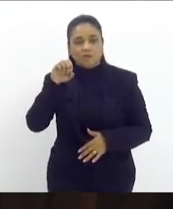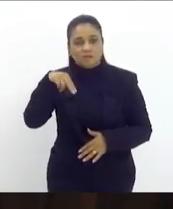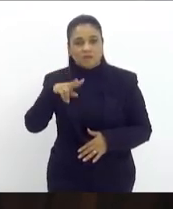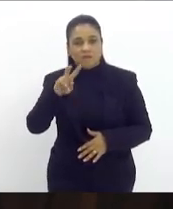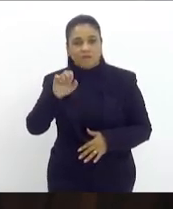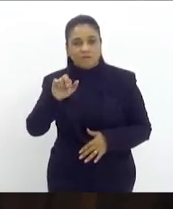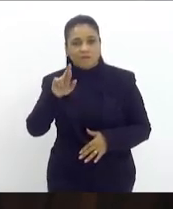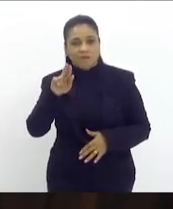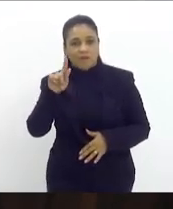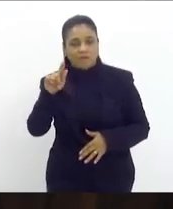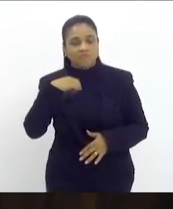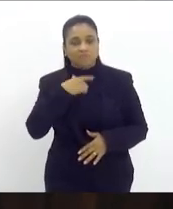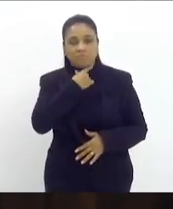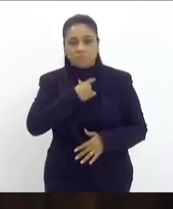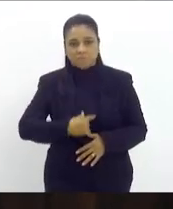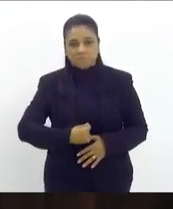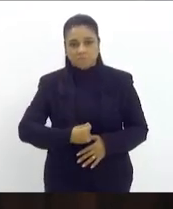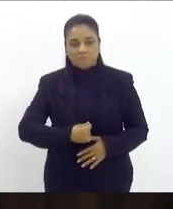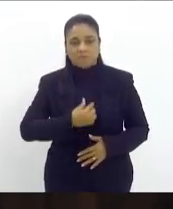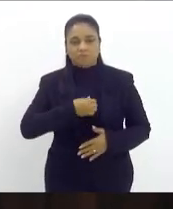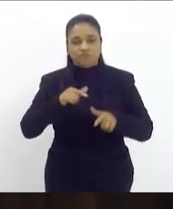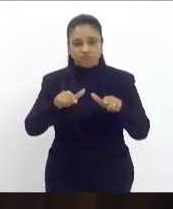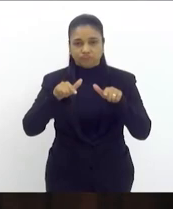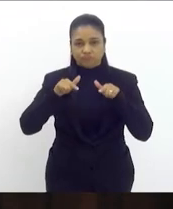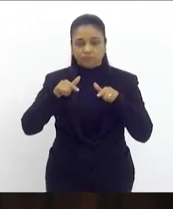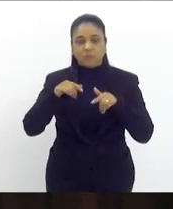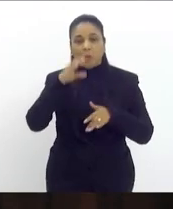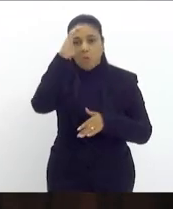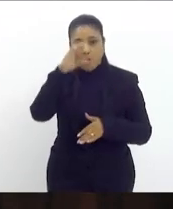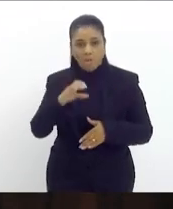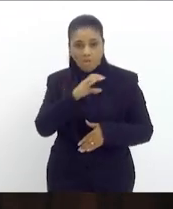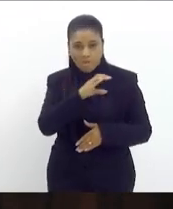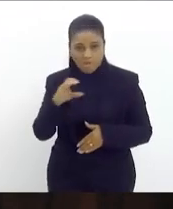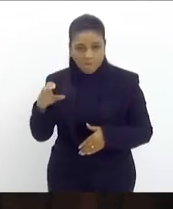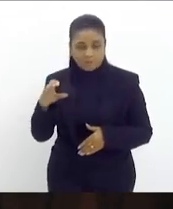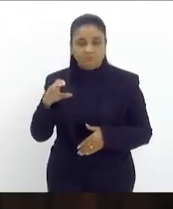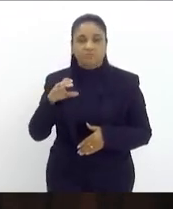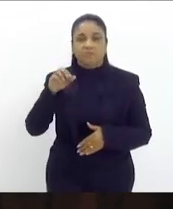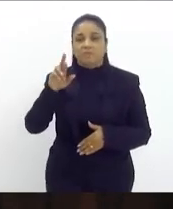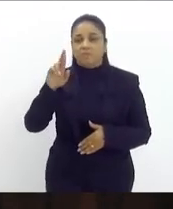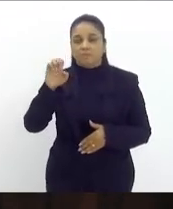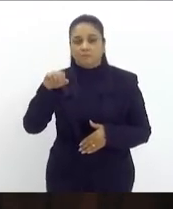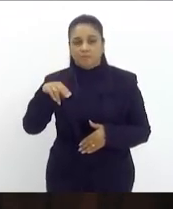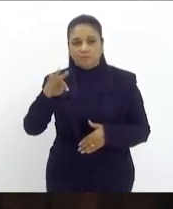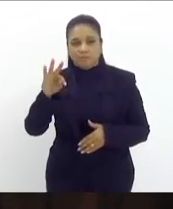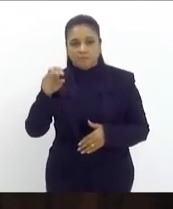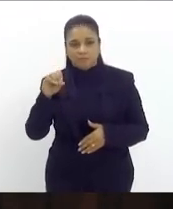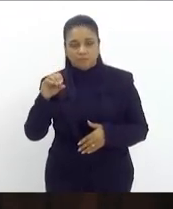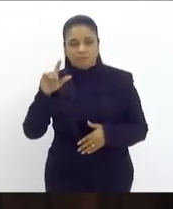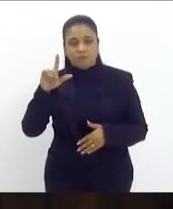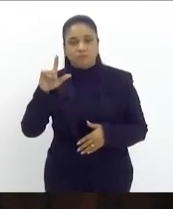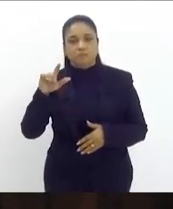concede medalha Tiradentes e respectivo diploma ao padre Renato Gentile. Parecer da comissão de normas internas e proposições